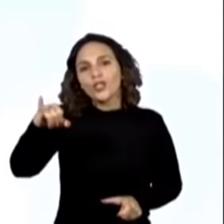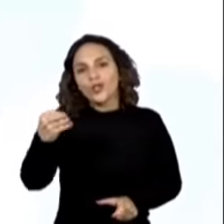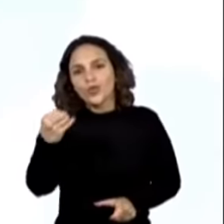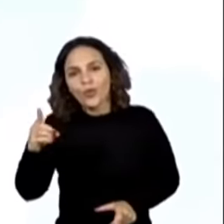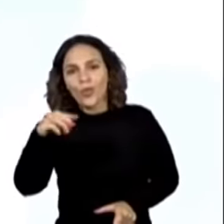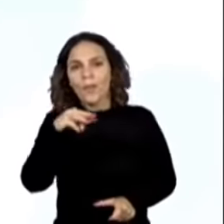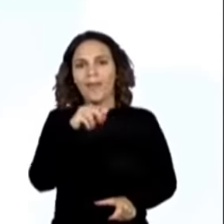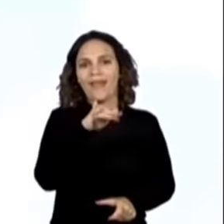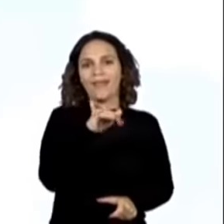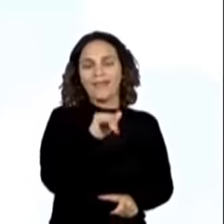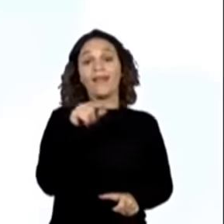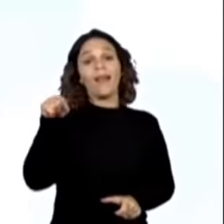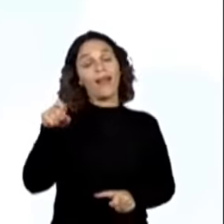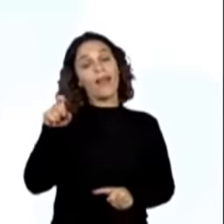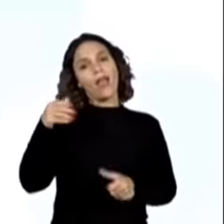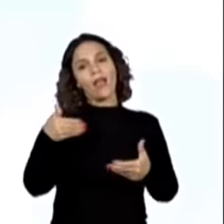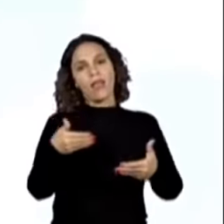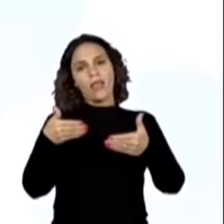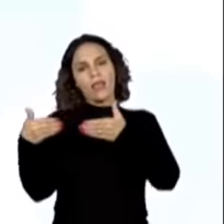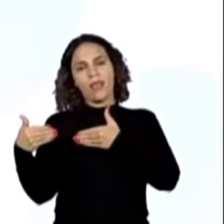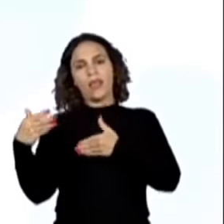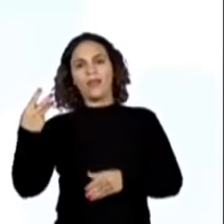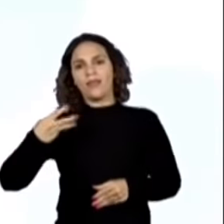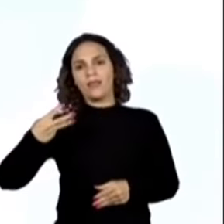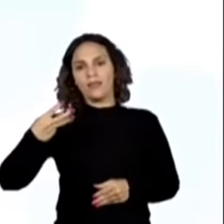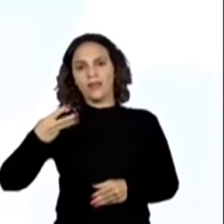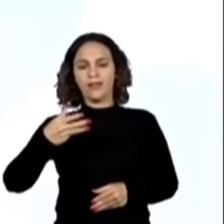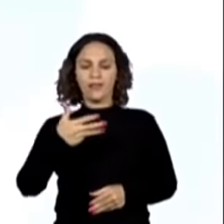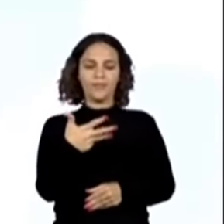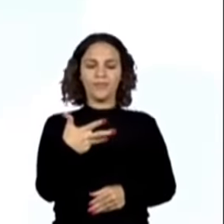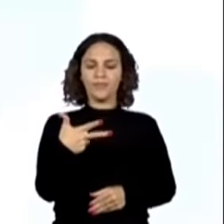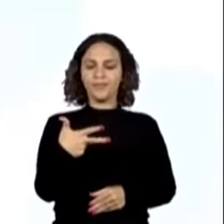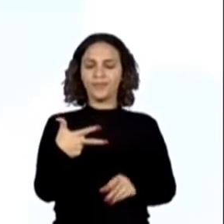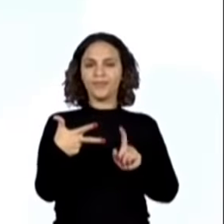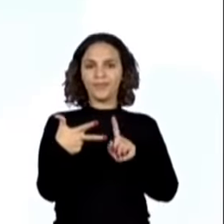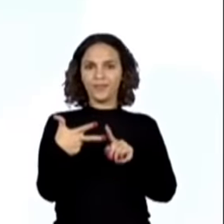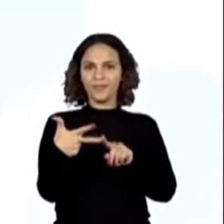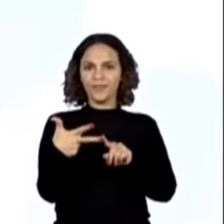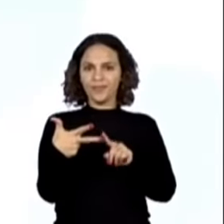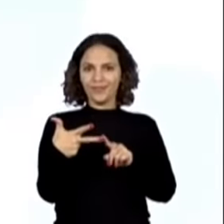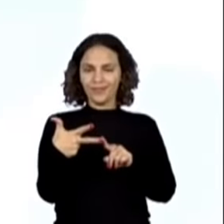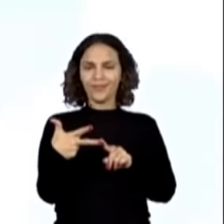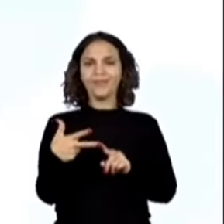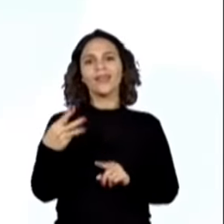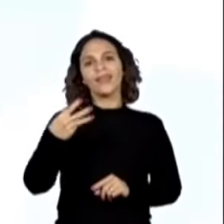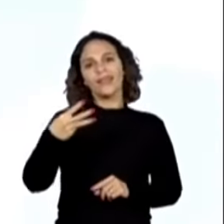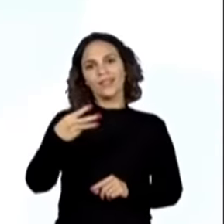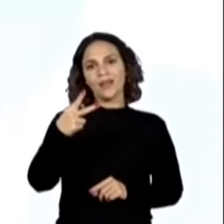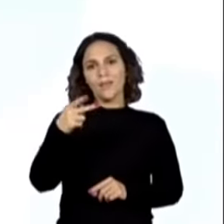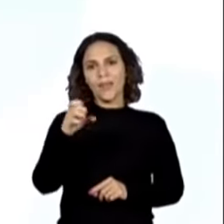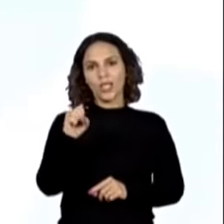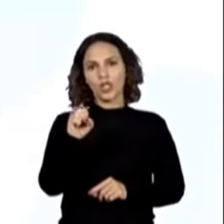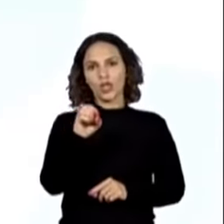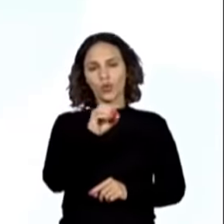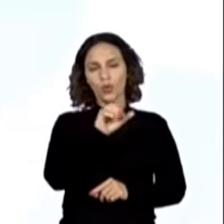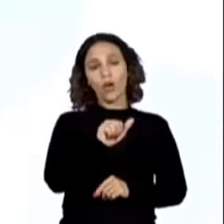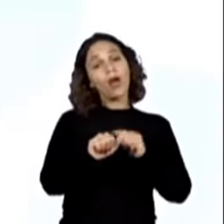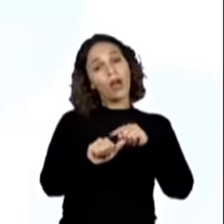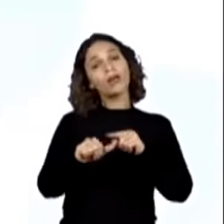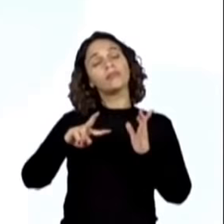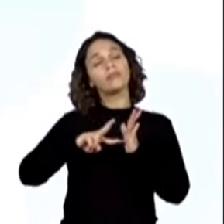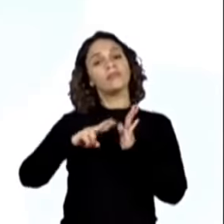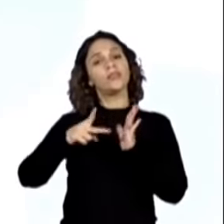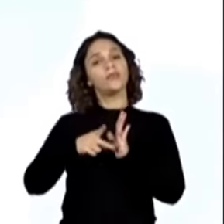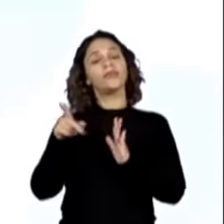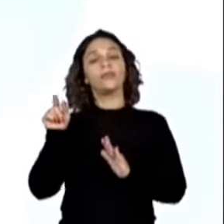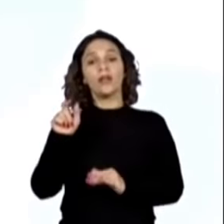narrador, de novo, em terceira pessoa. É o que nós chamamos de narrador onisciente.